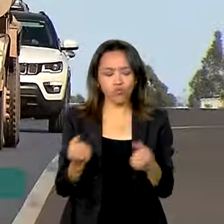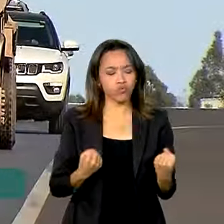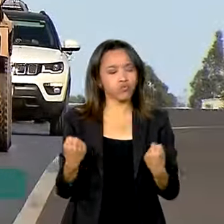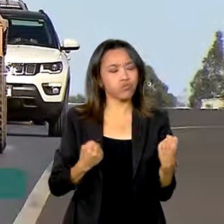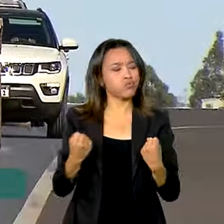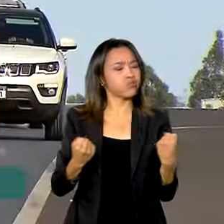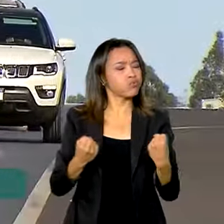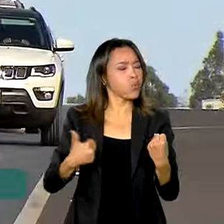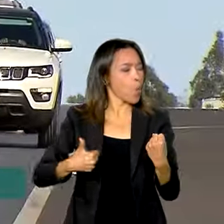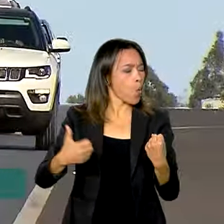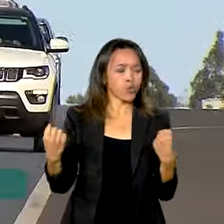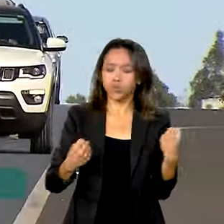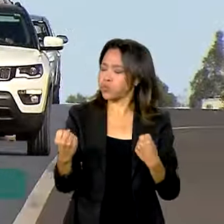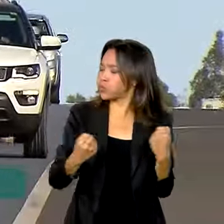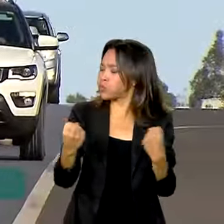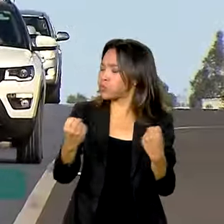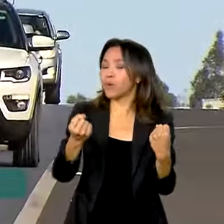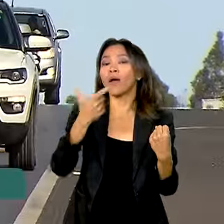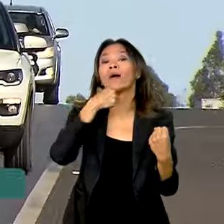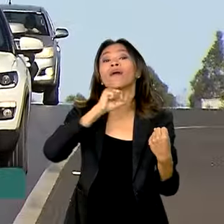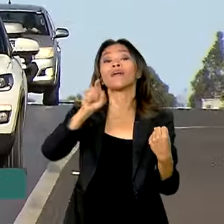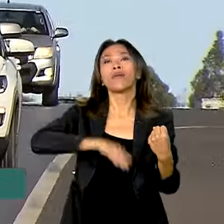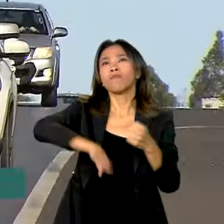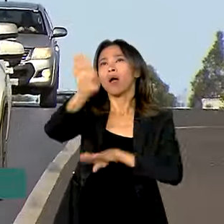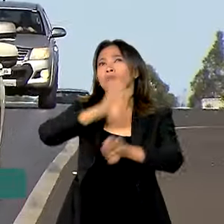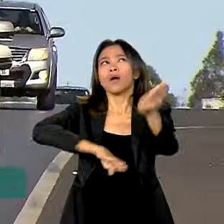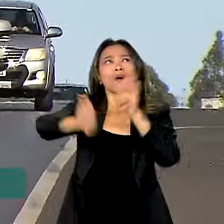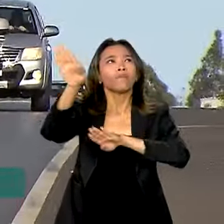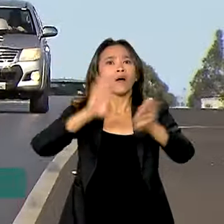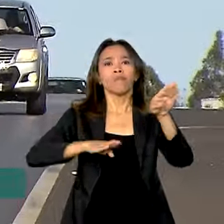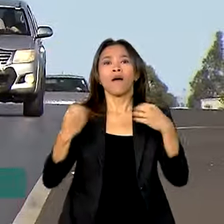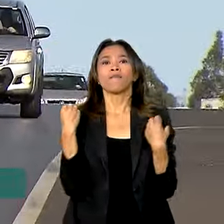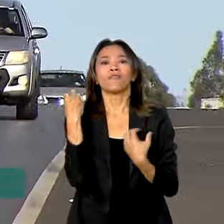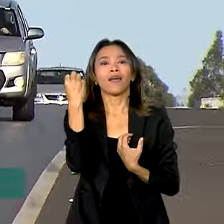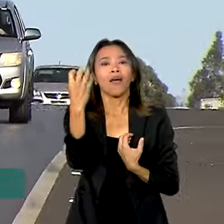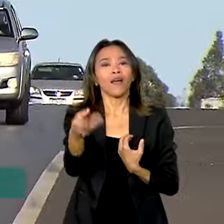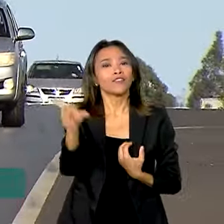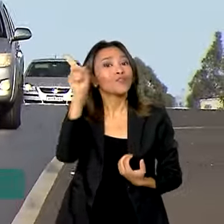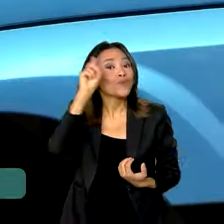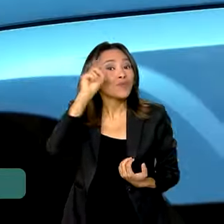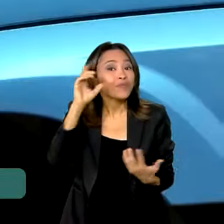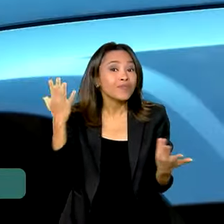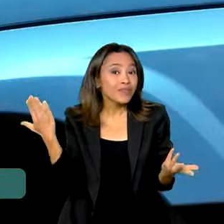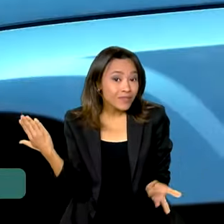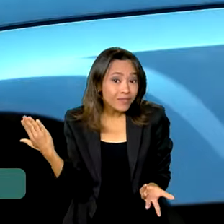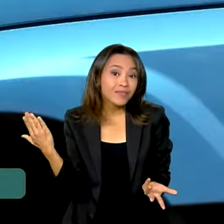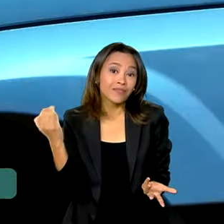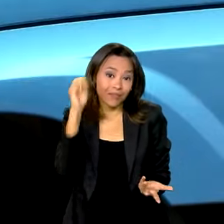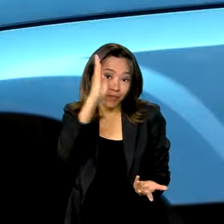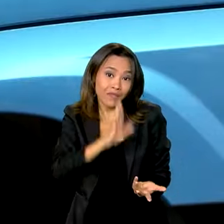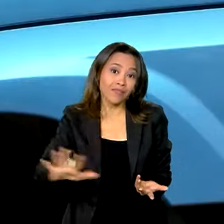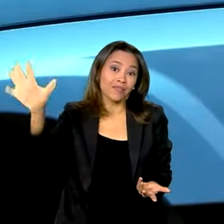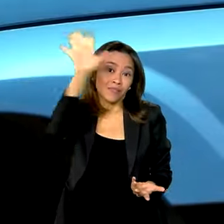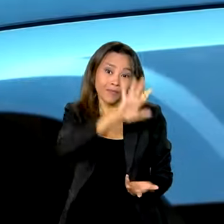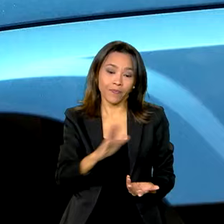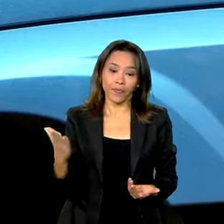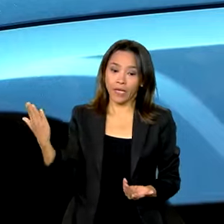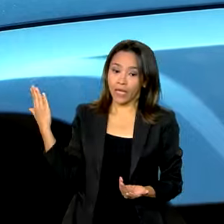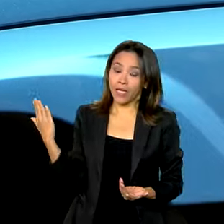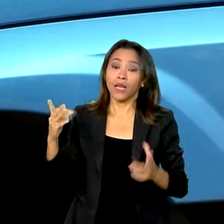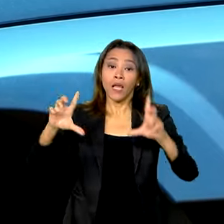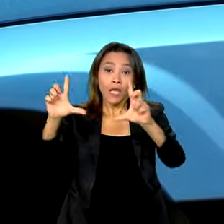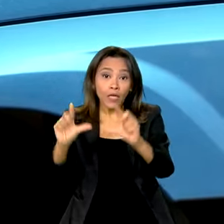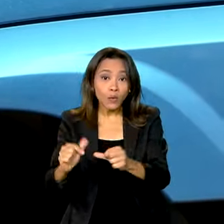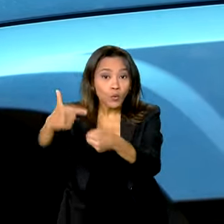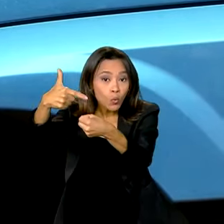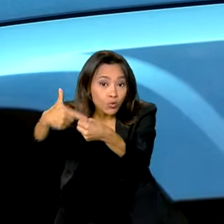todos os ganhos é quem corta as estradas brasileiras todos os dias. Pendeu, estoura menos, combustível,